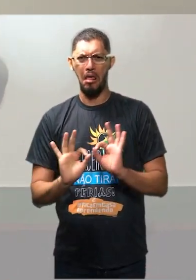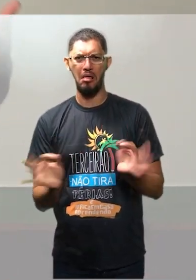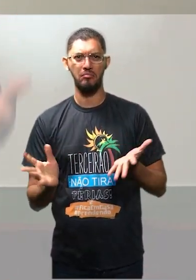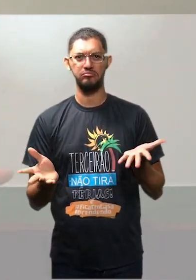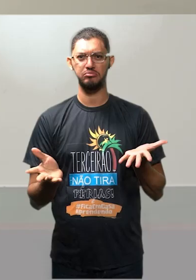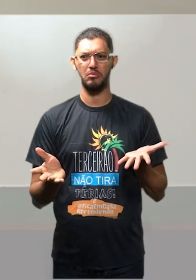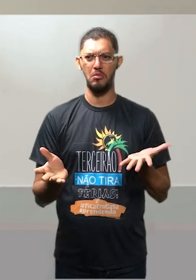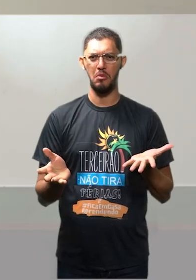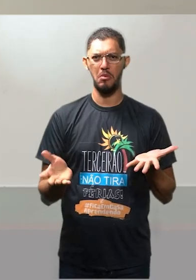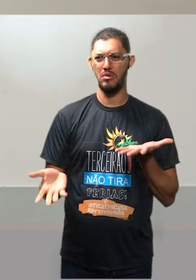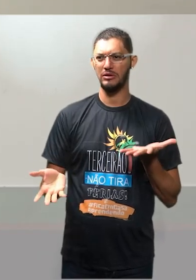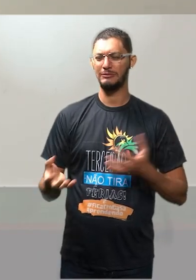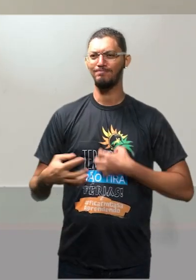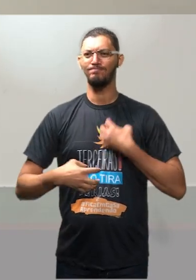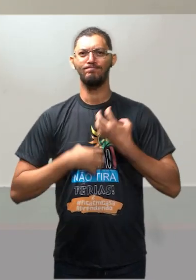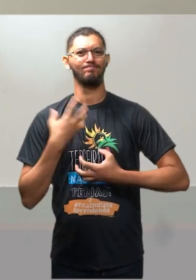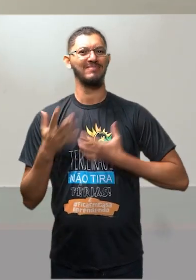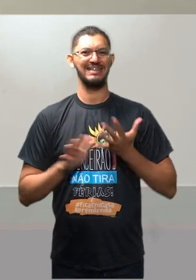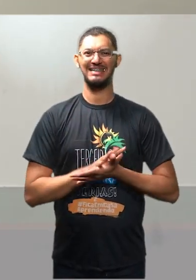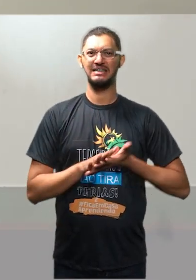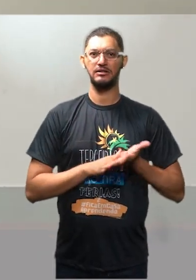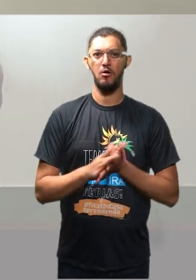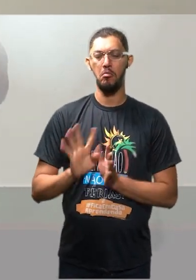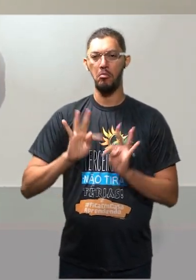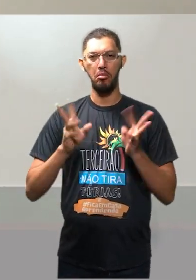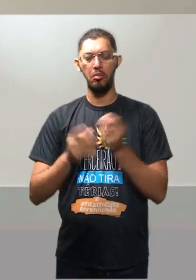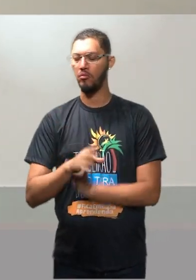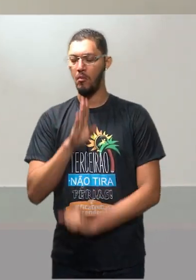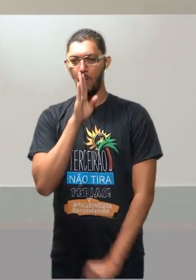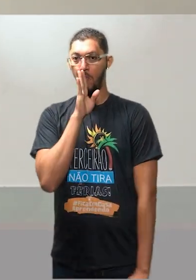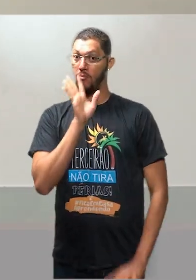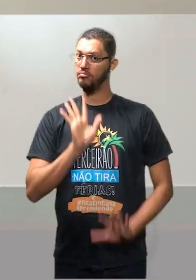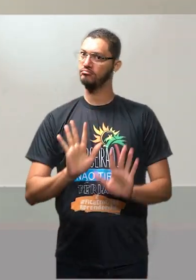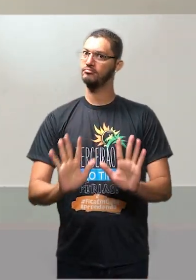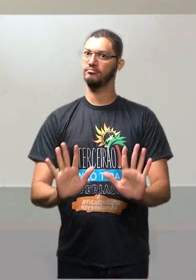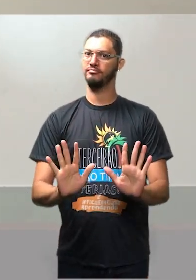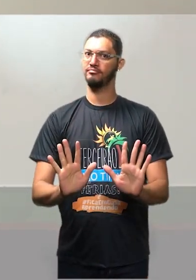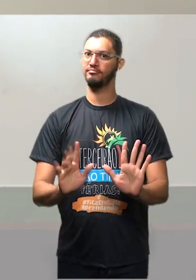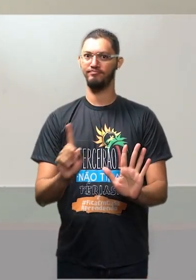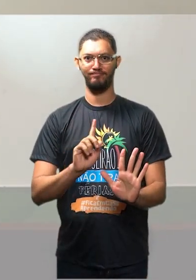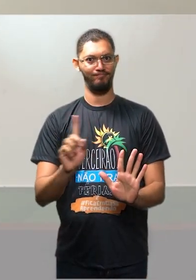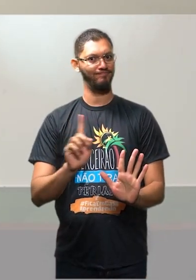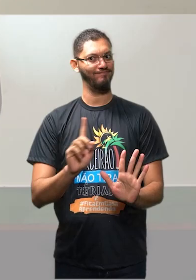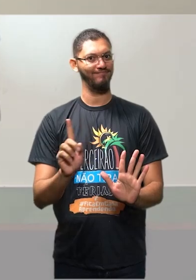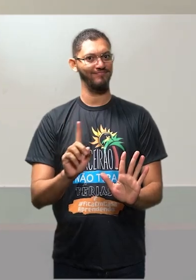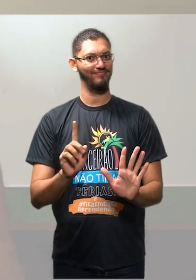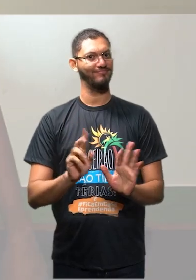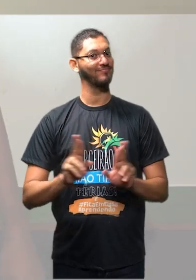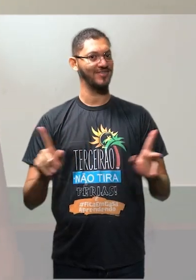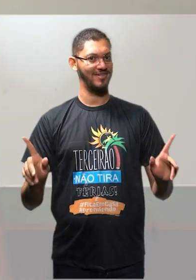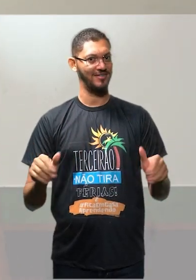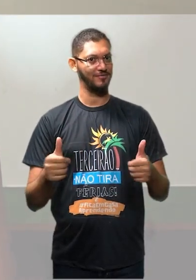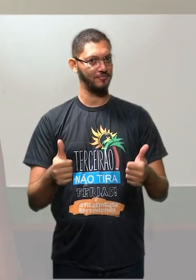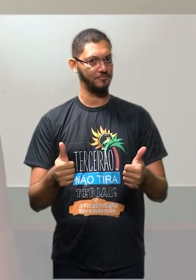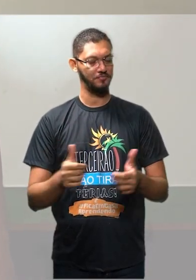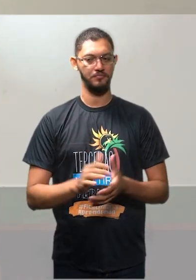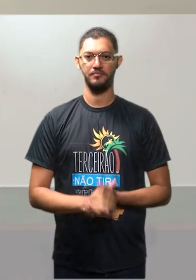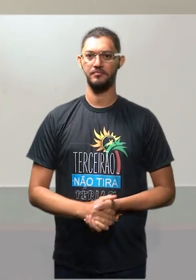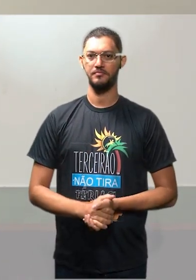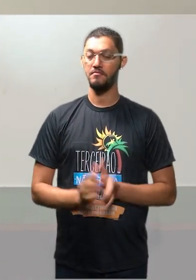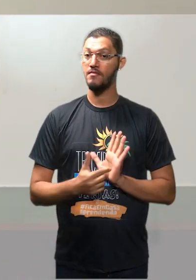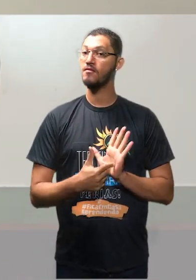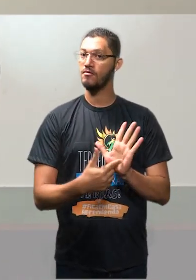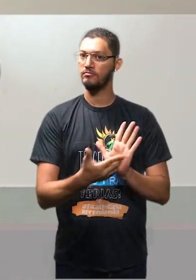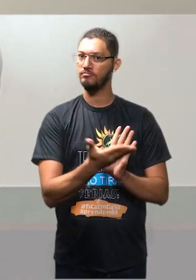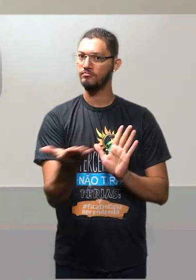se revoltou e que todo mundo ficou caladinho. Peraí, opa, não é bem assim, ok? Vamos lá? Vou te